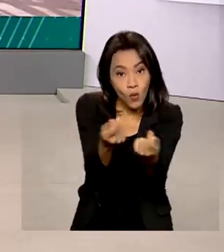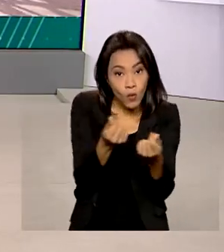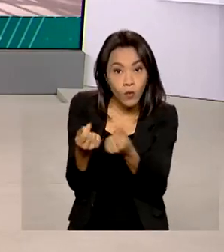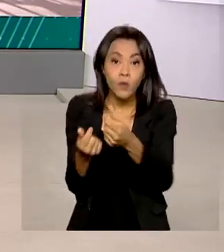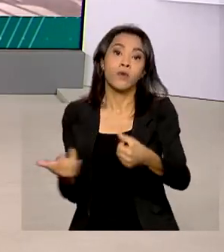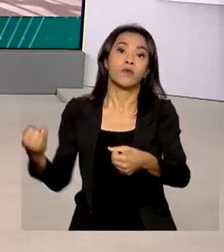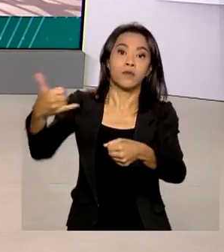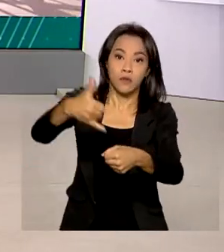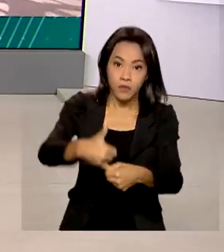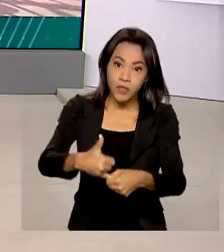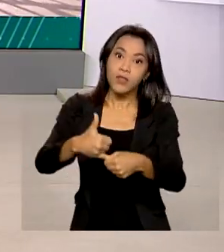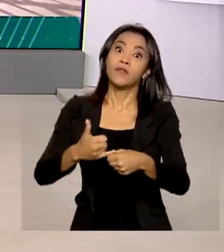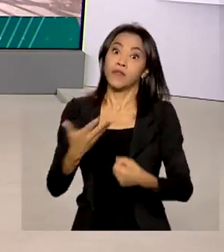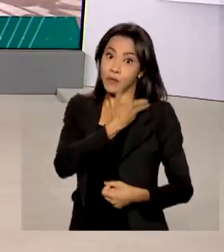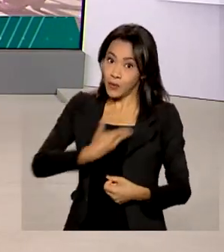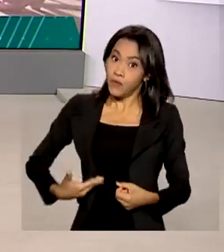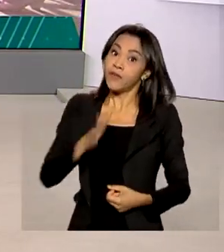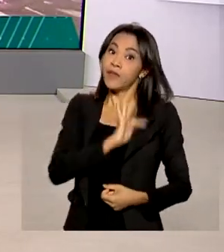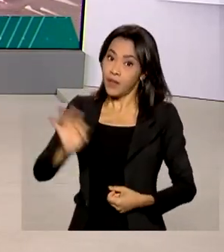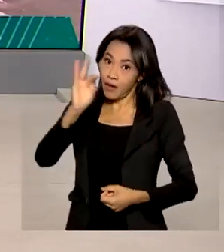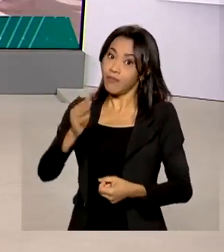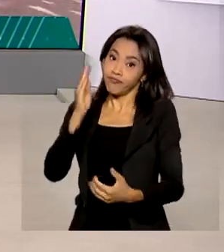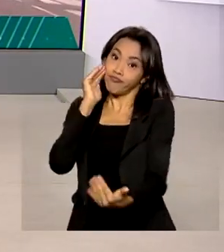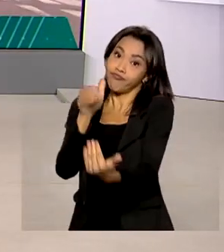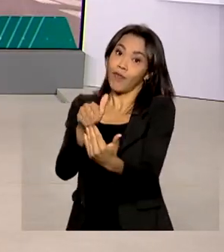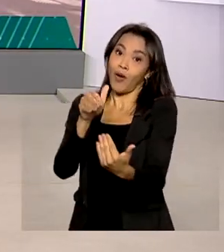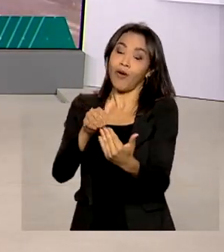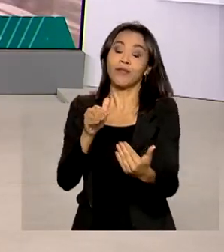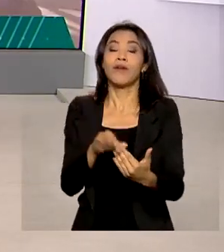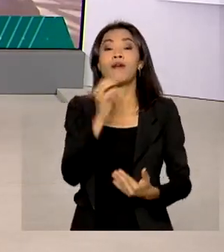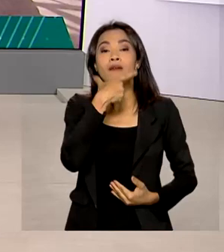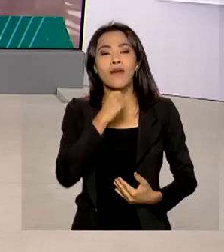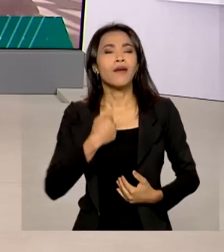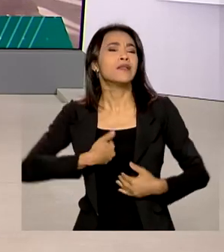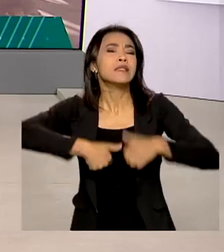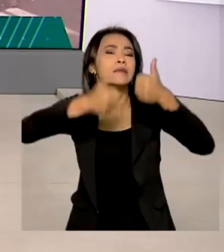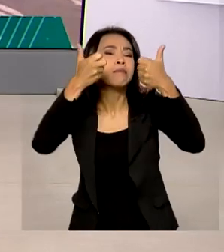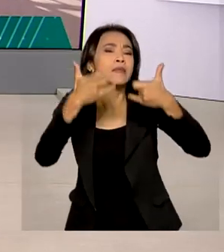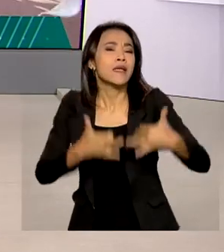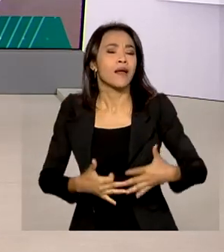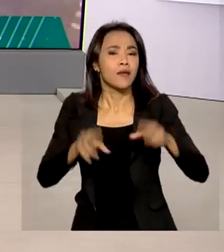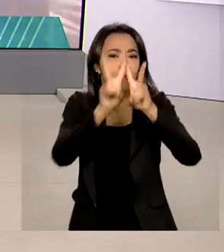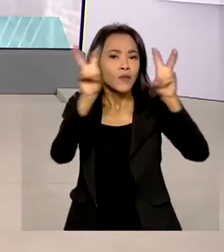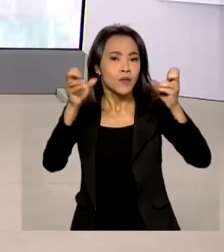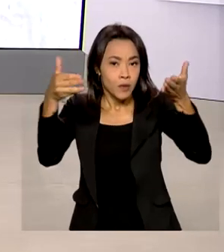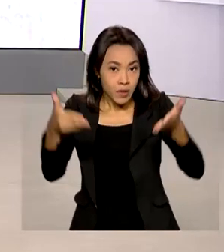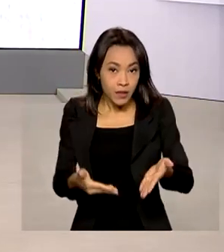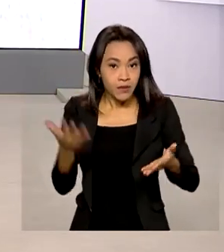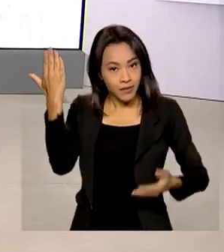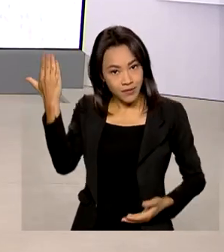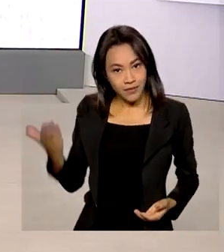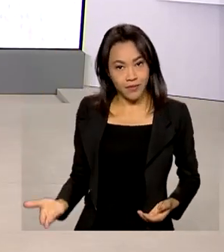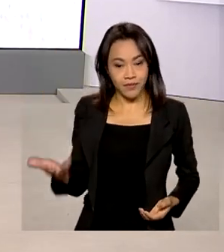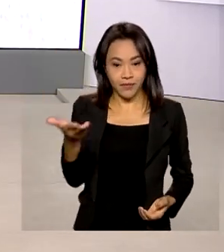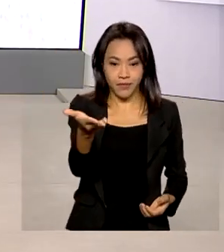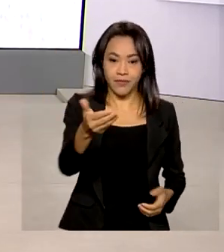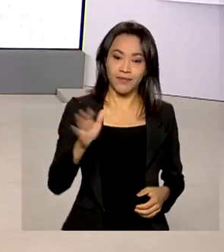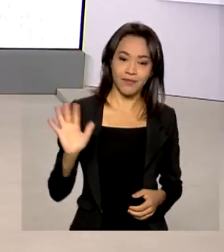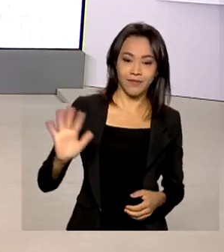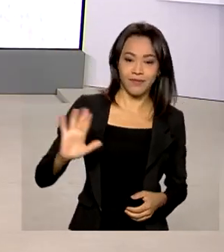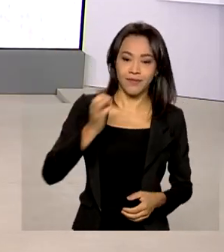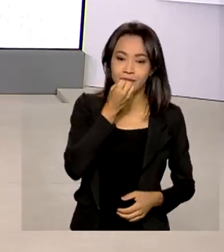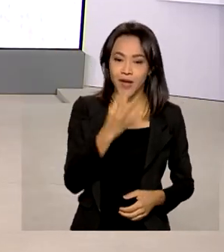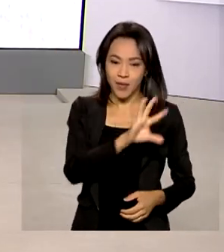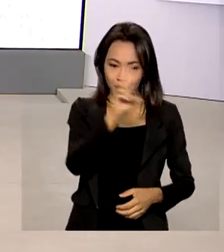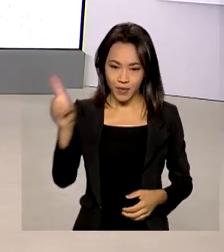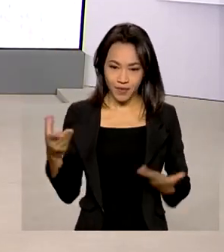federal apoiou as medidas. Quem tem mais informações ao vivo sobre esse assunto é a repórter Márcia Fernandes. Oi, Márcia,